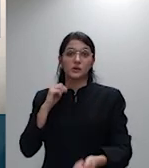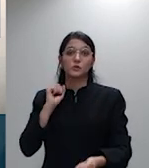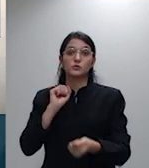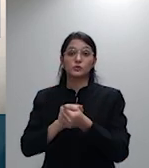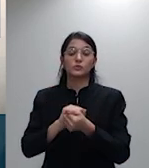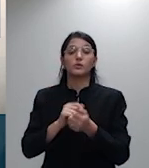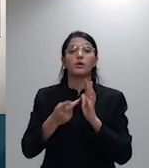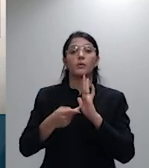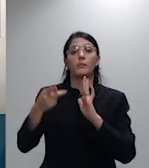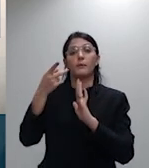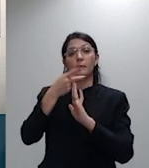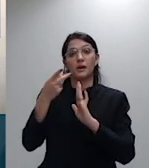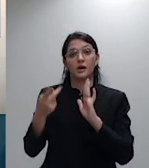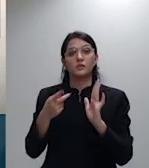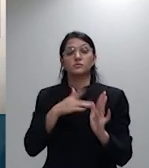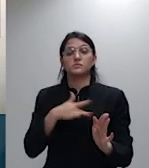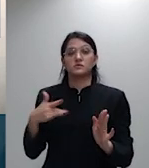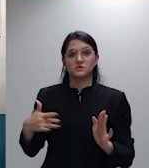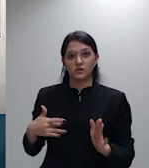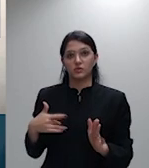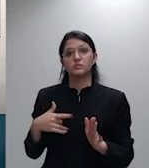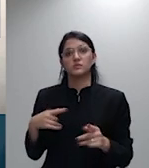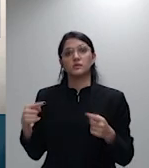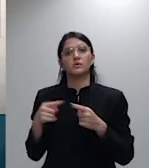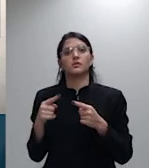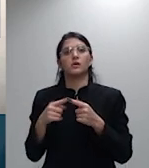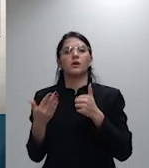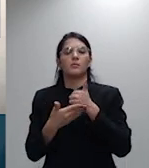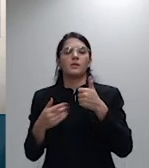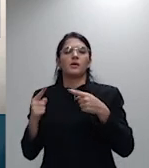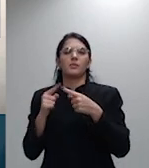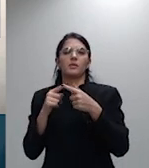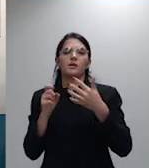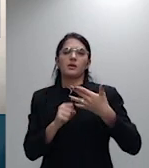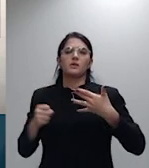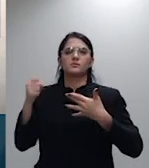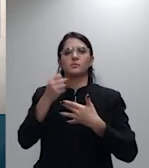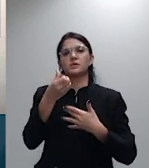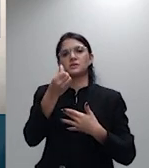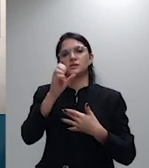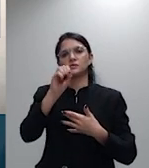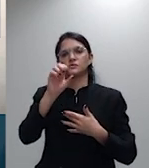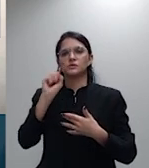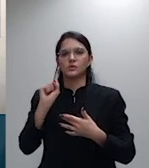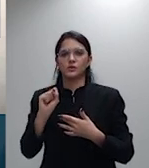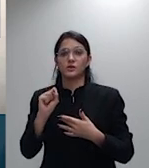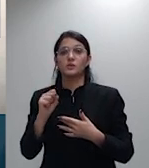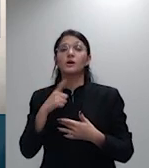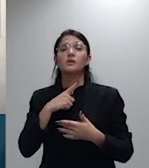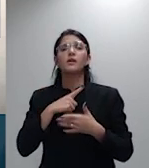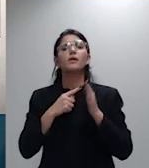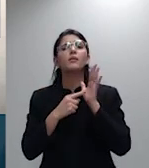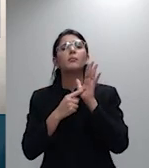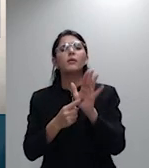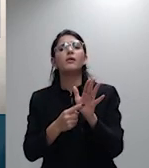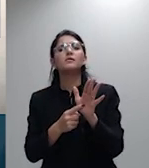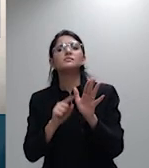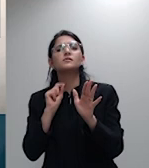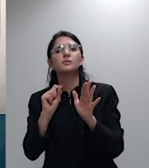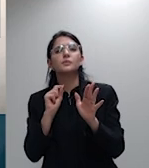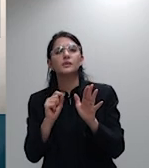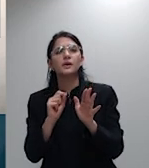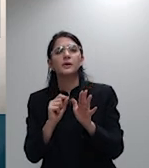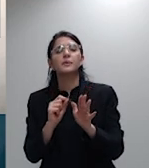feminista conforme inclusive a súmula 608 vem justamente perante vossas excelências